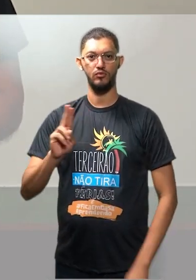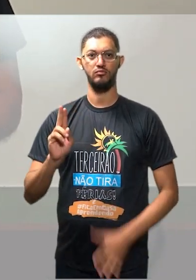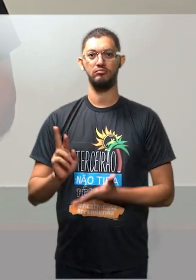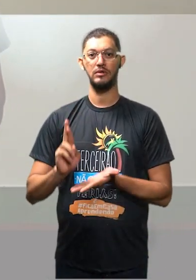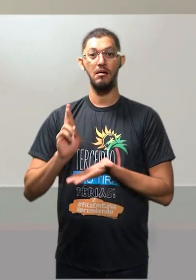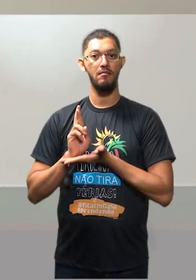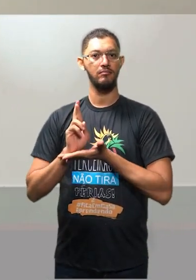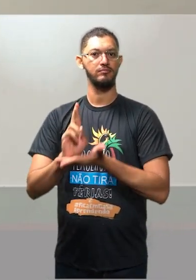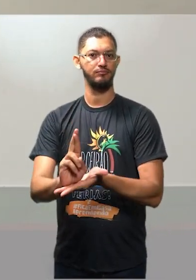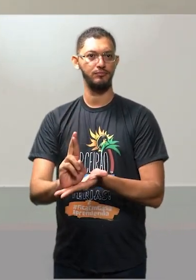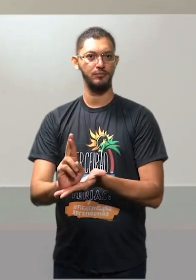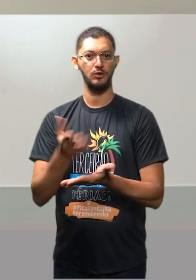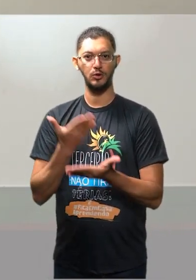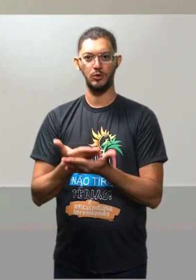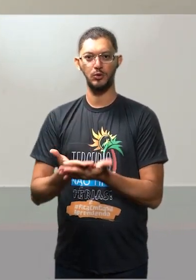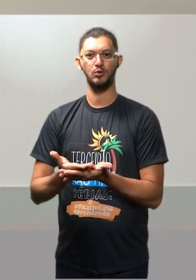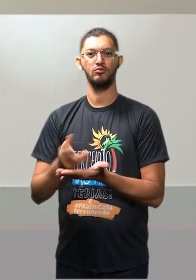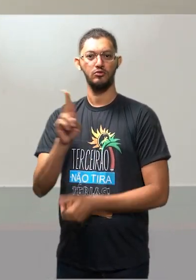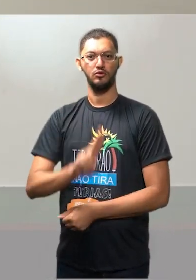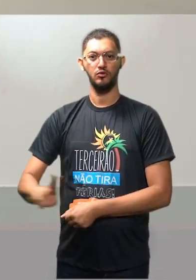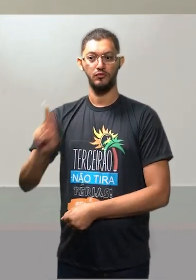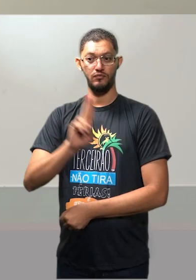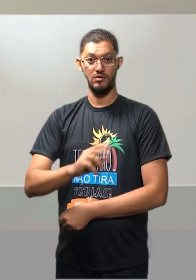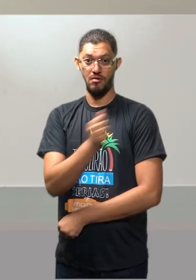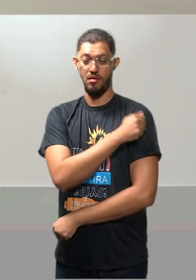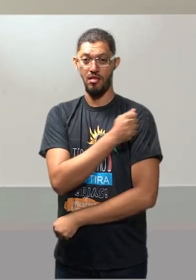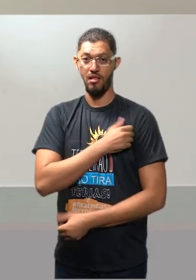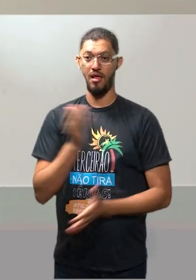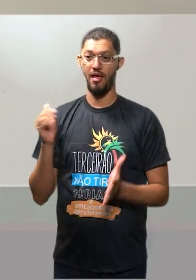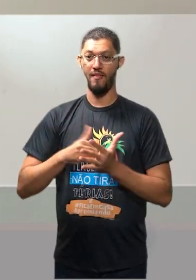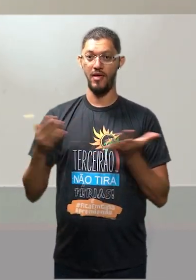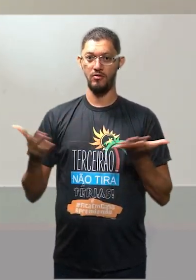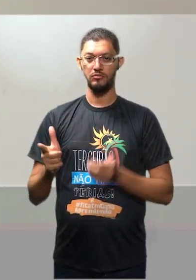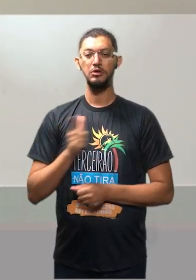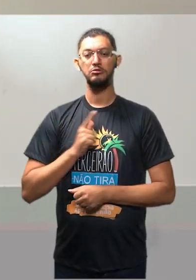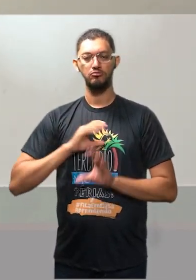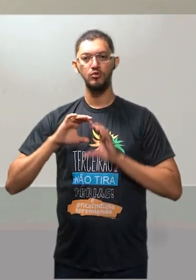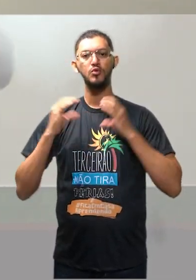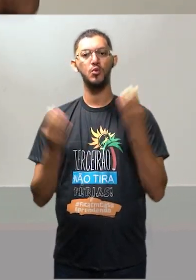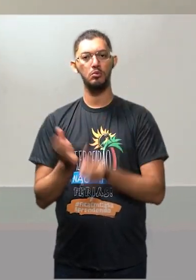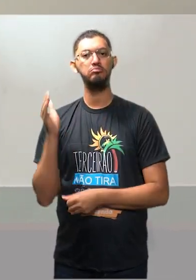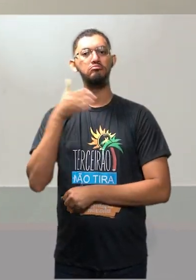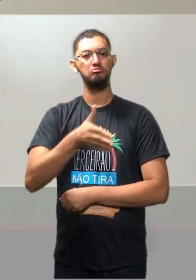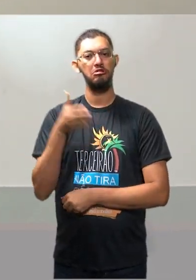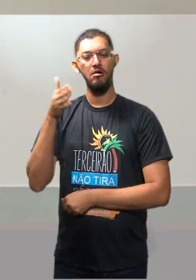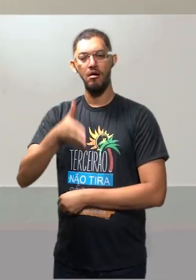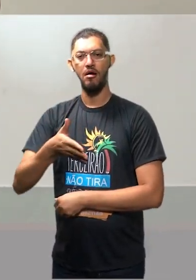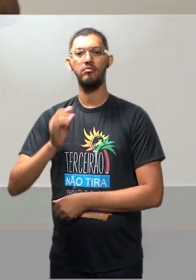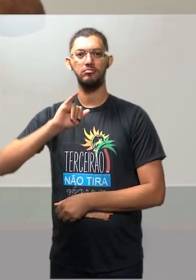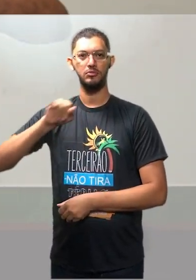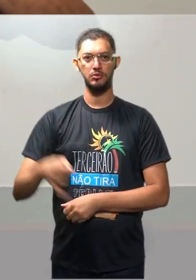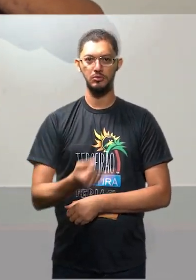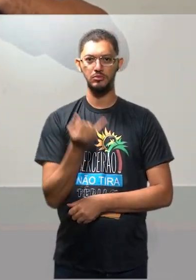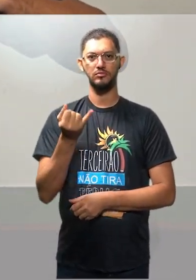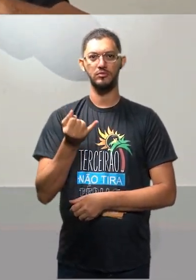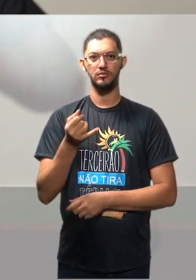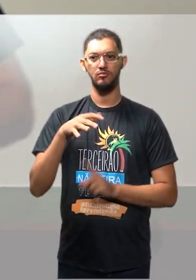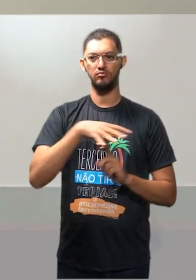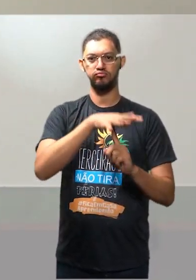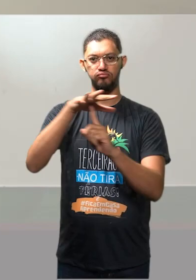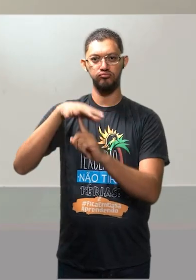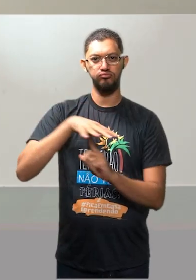os estudantes universitários até hoje. Eu fui no congresso da UNE e ainda tive a oportunidade de ver ainda, descendo de helicóptero,